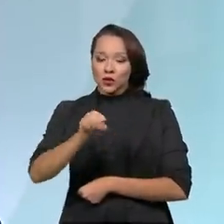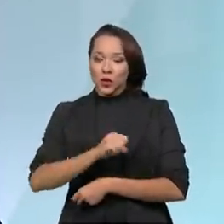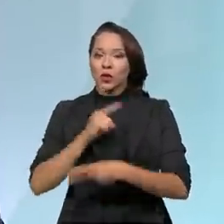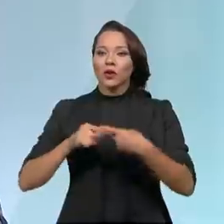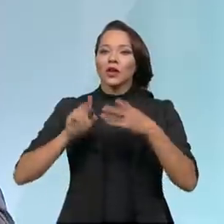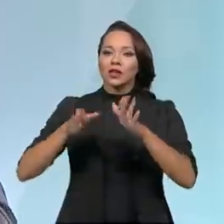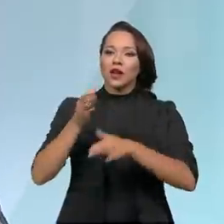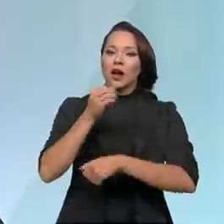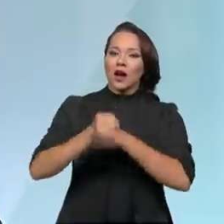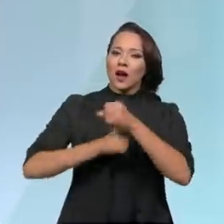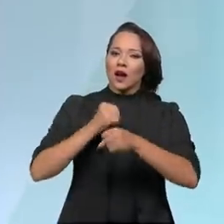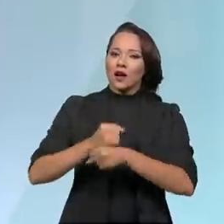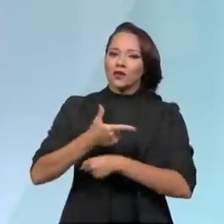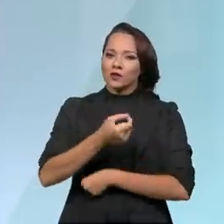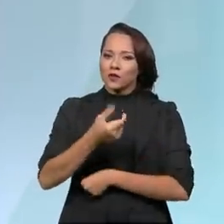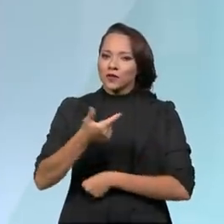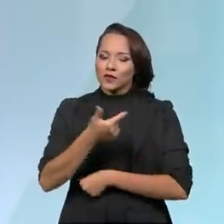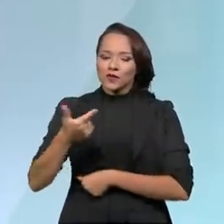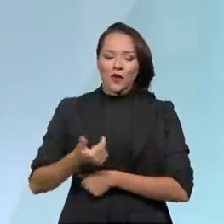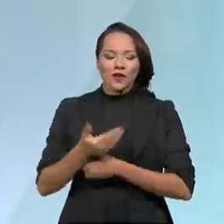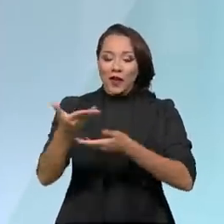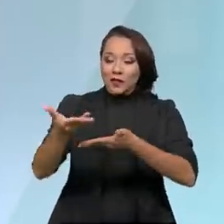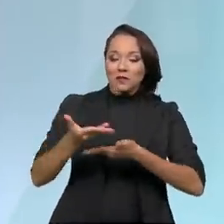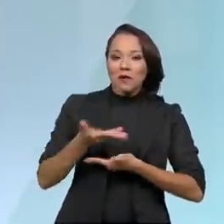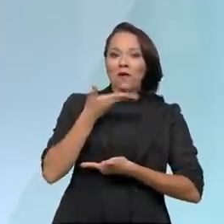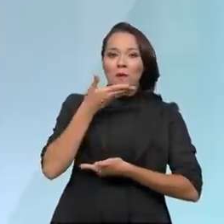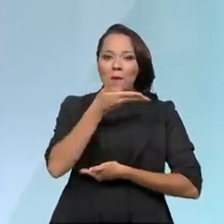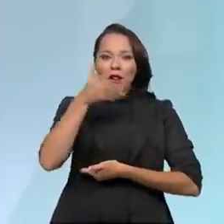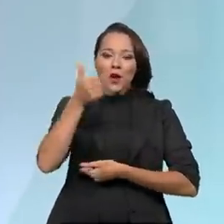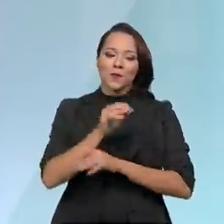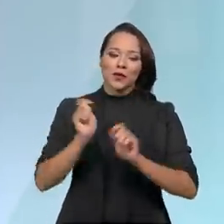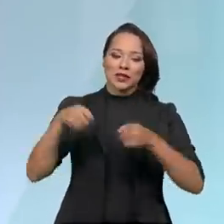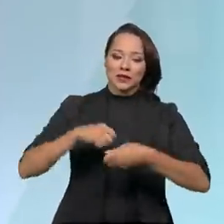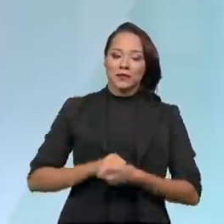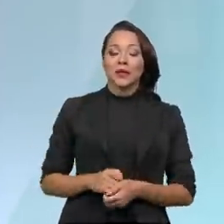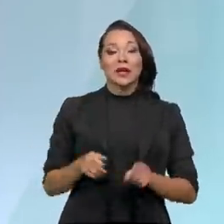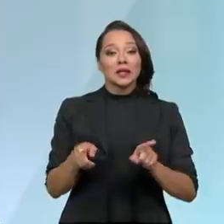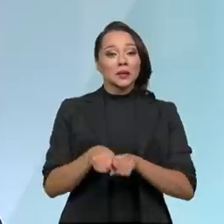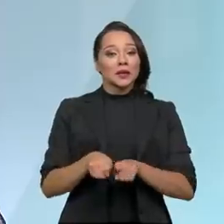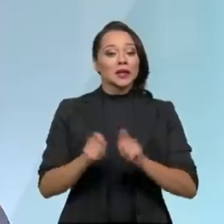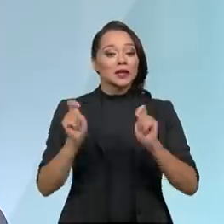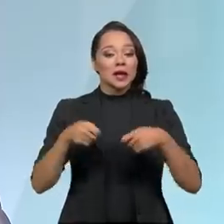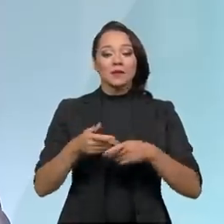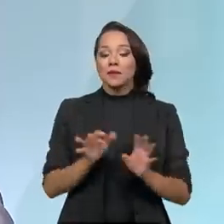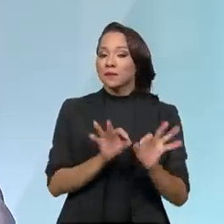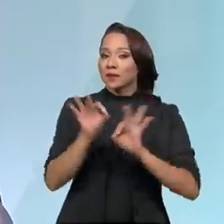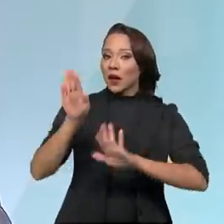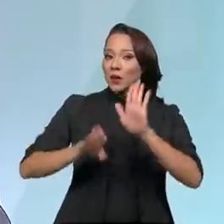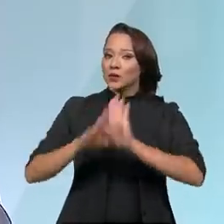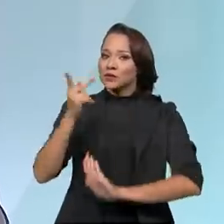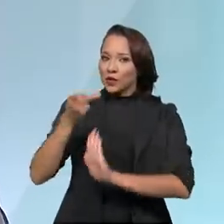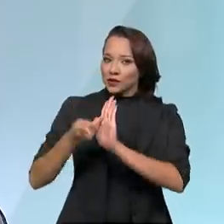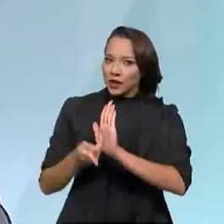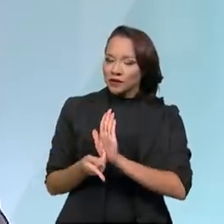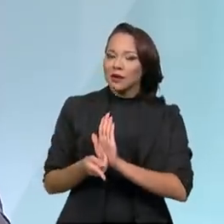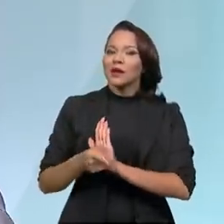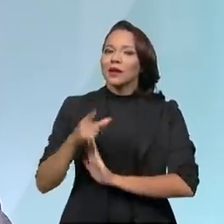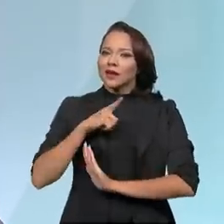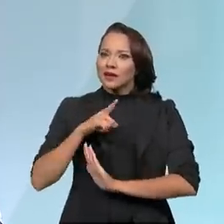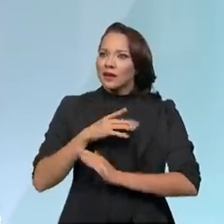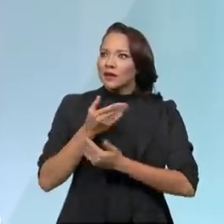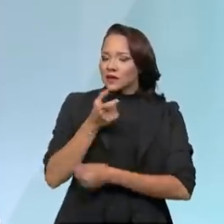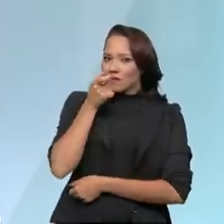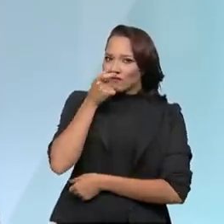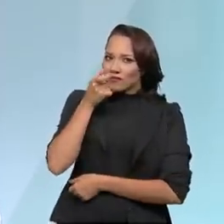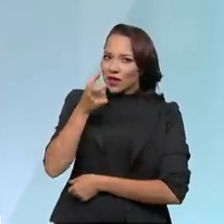E a receptividade foi a melhor possível. É possível até verificar alguns projetos que têm despertado